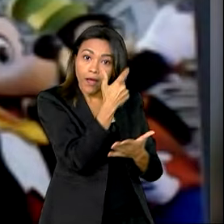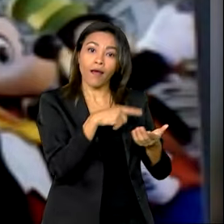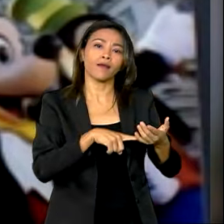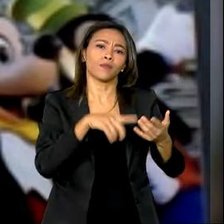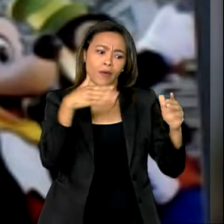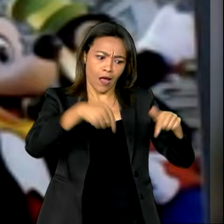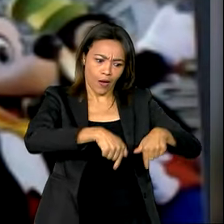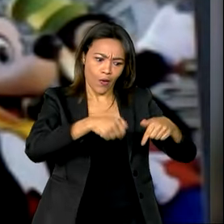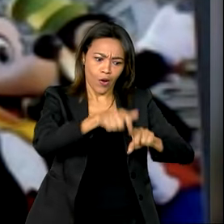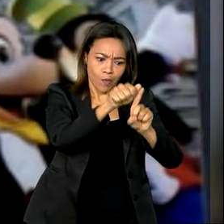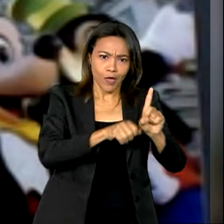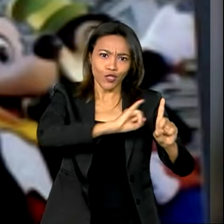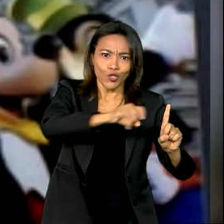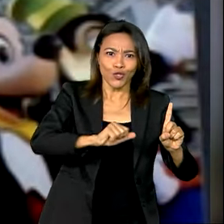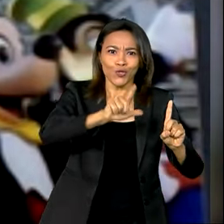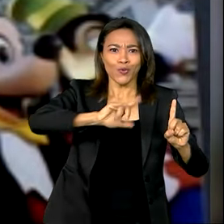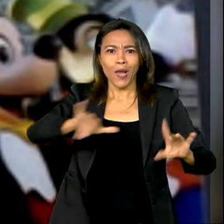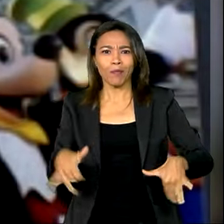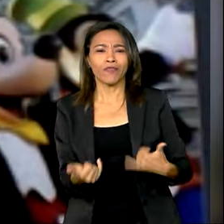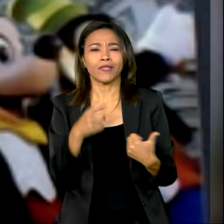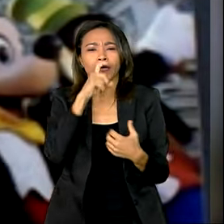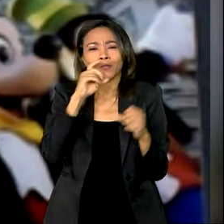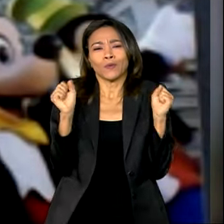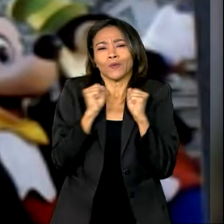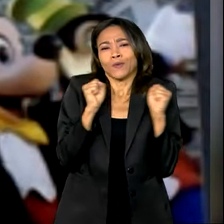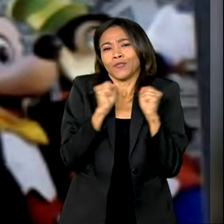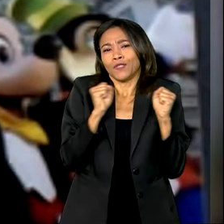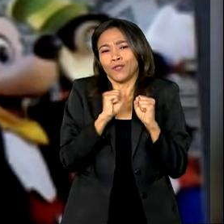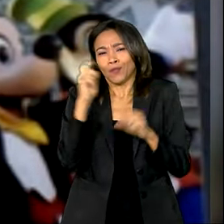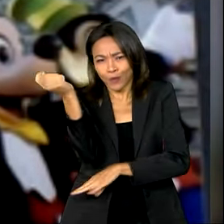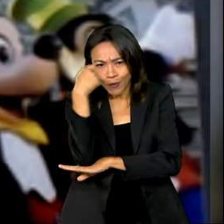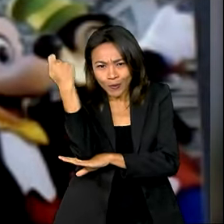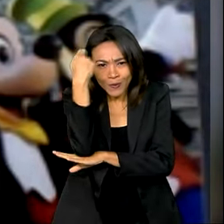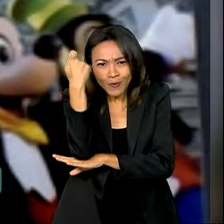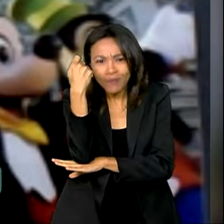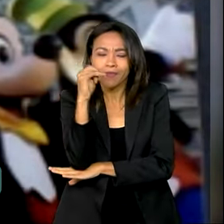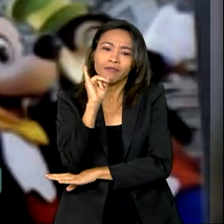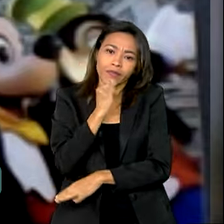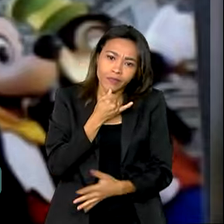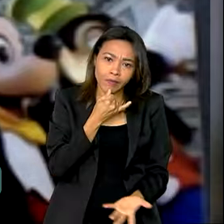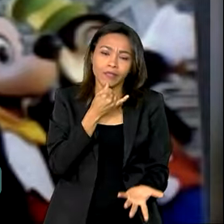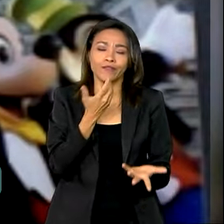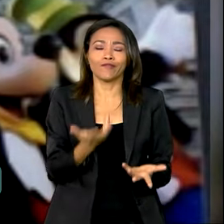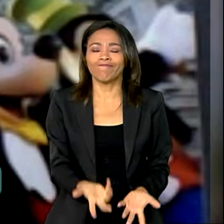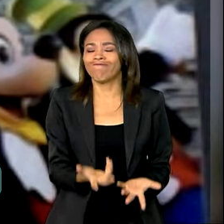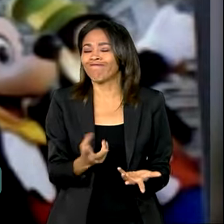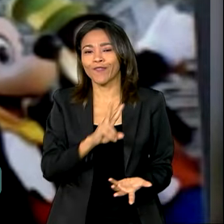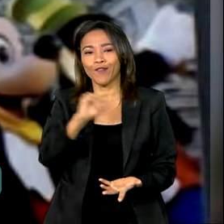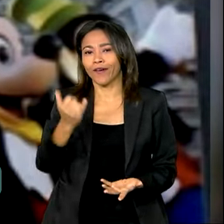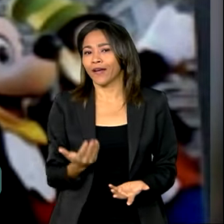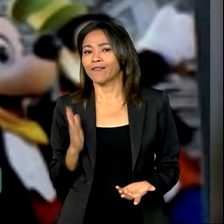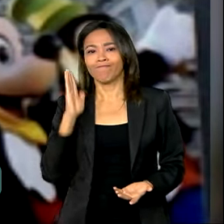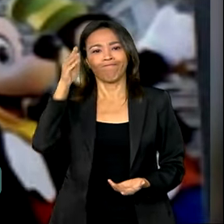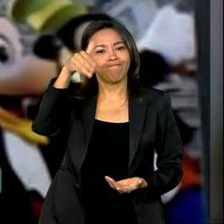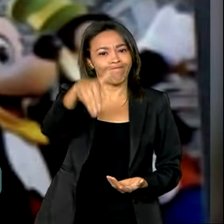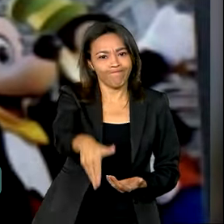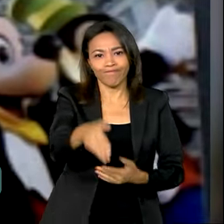agora em julho, quem gosta de aproveitar o inverno lá no Rio Grande do Sul, infelizmente não vai poder